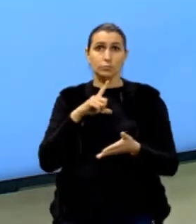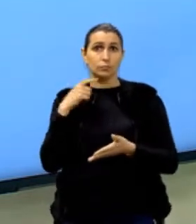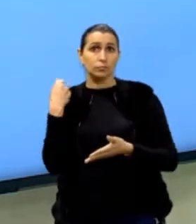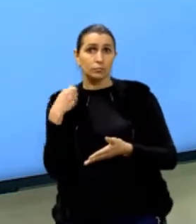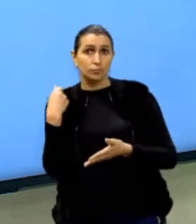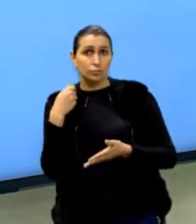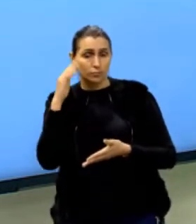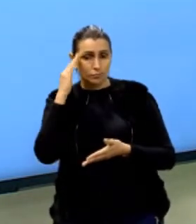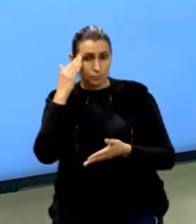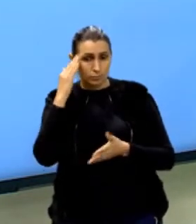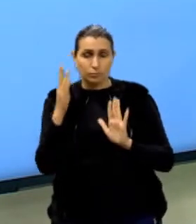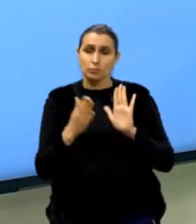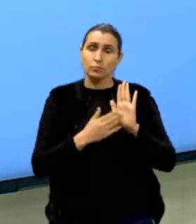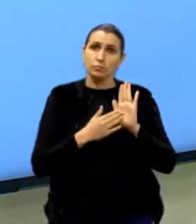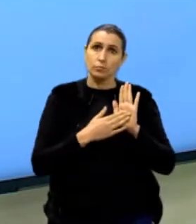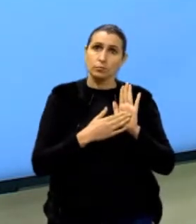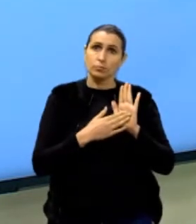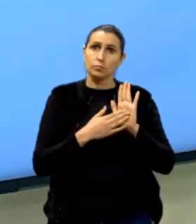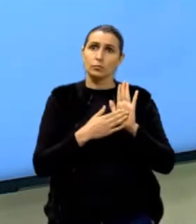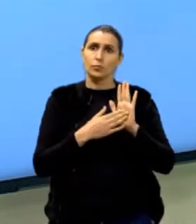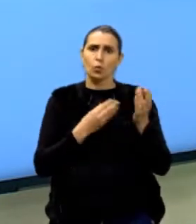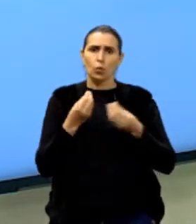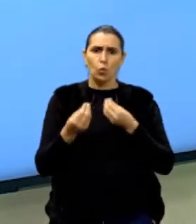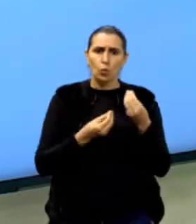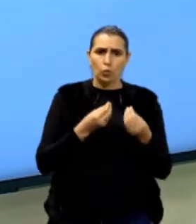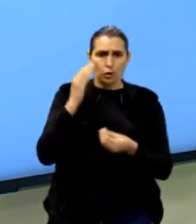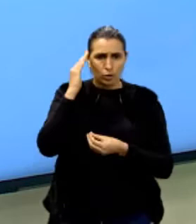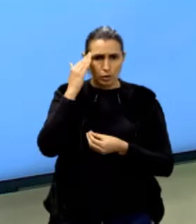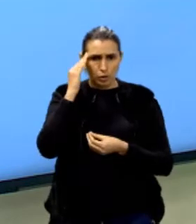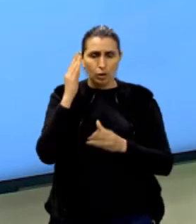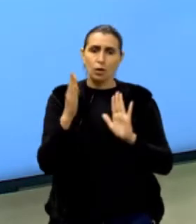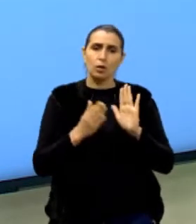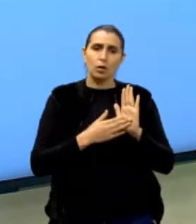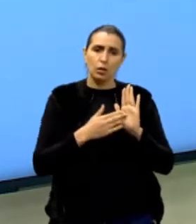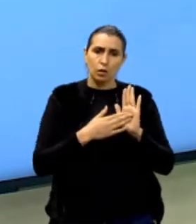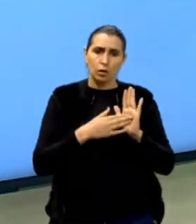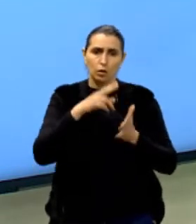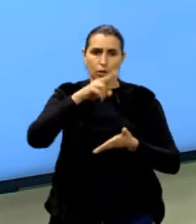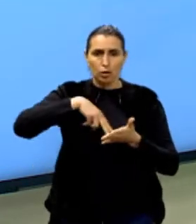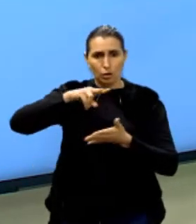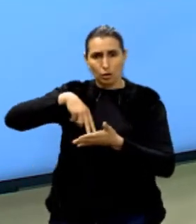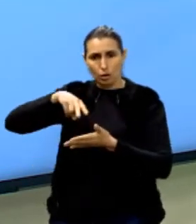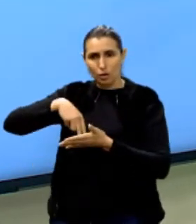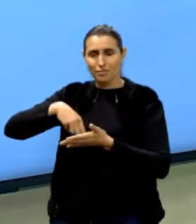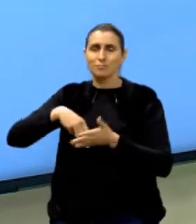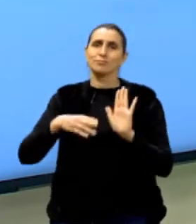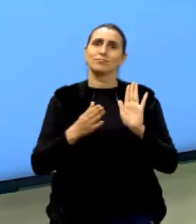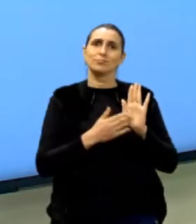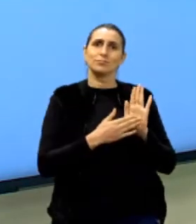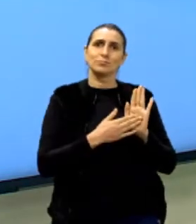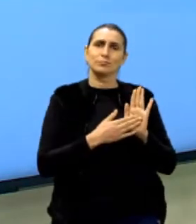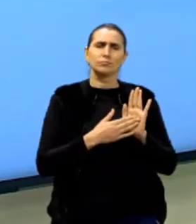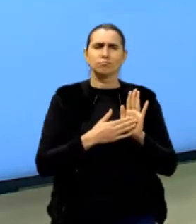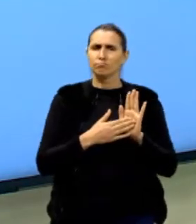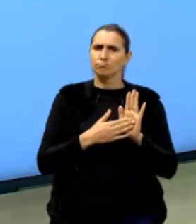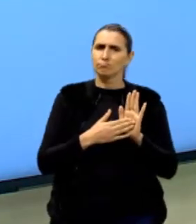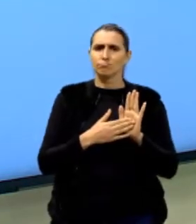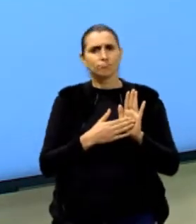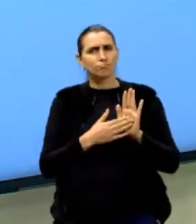compreender a proposta. Como que a gente compreende a proposta? Lendo a proposta. Parece meio